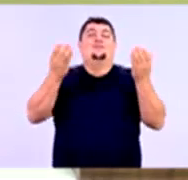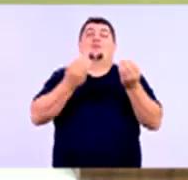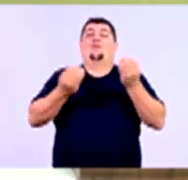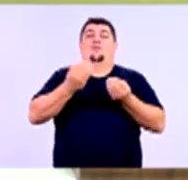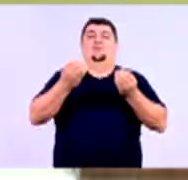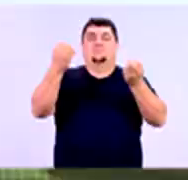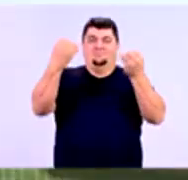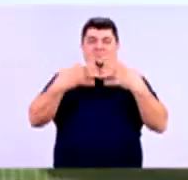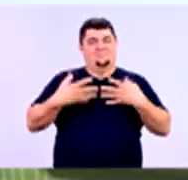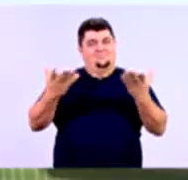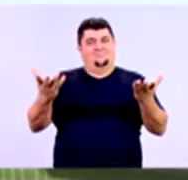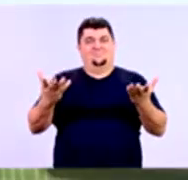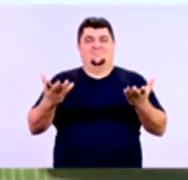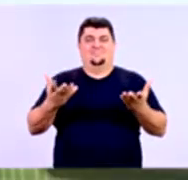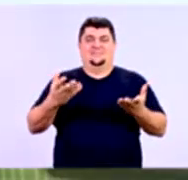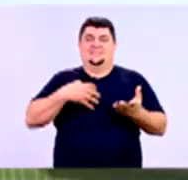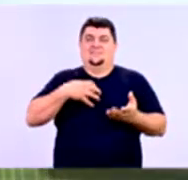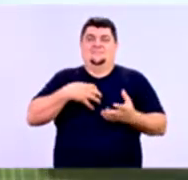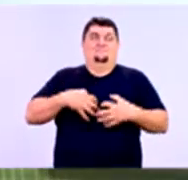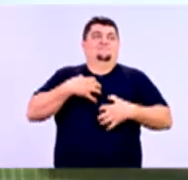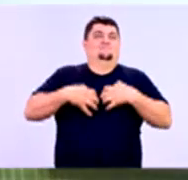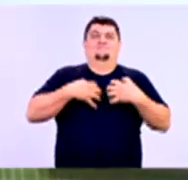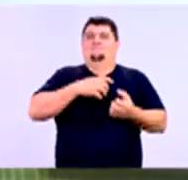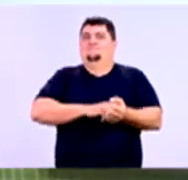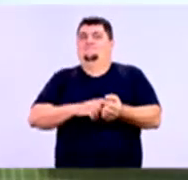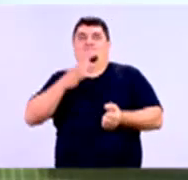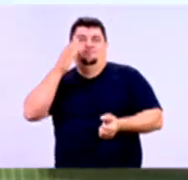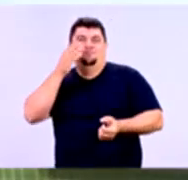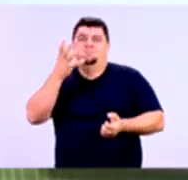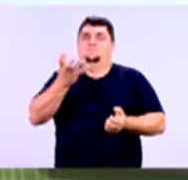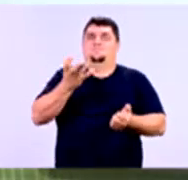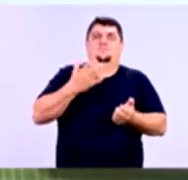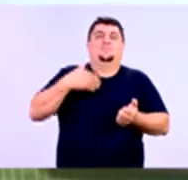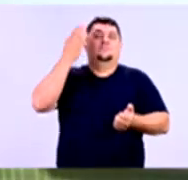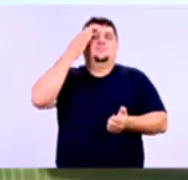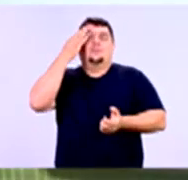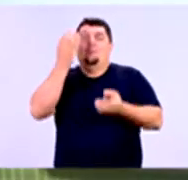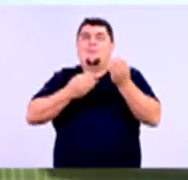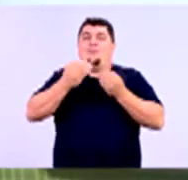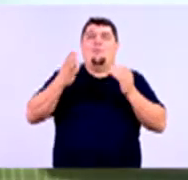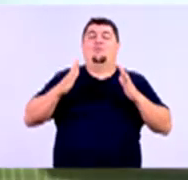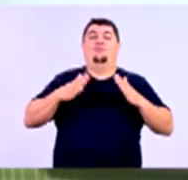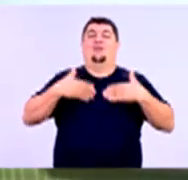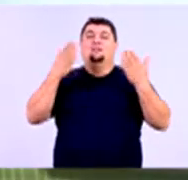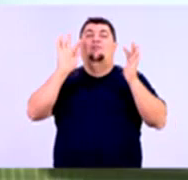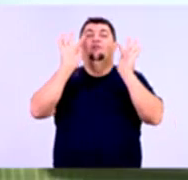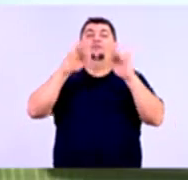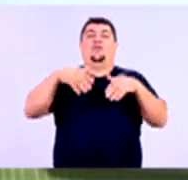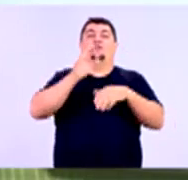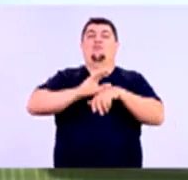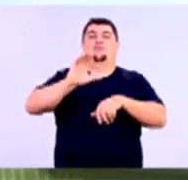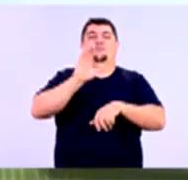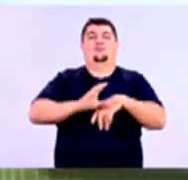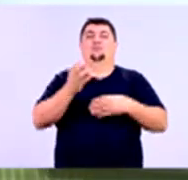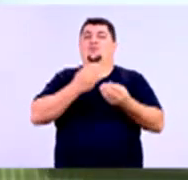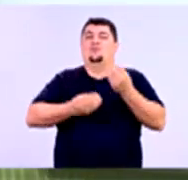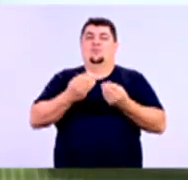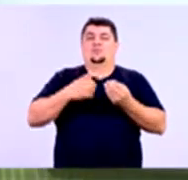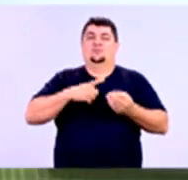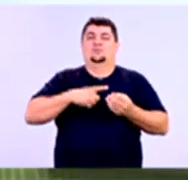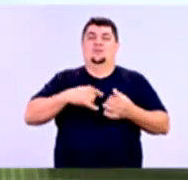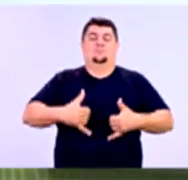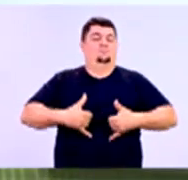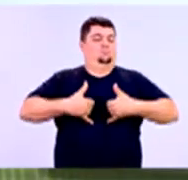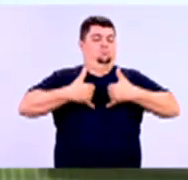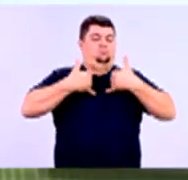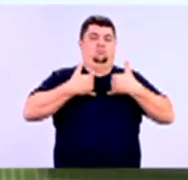Falem para a gente da festa, gente! Estamos ansiosos aqui nos perguntando como vai ser a confraternização do fim desse curso. Estamos muito orgulhosos de